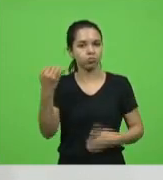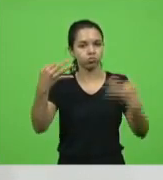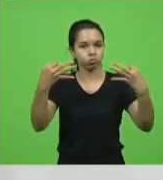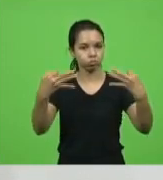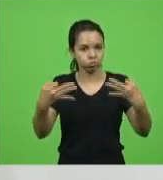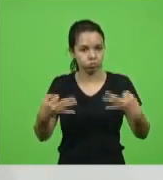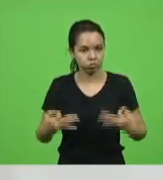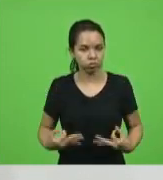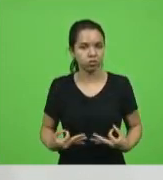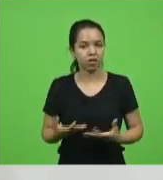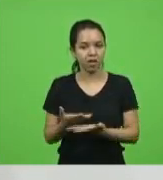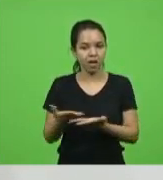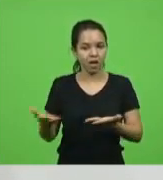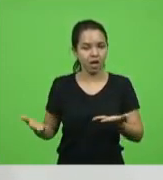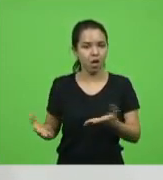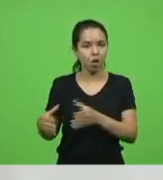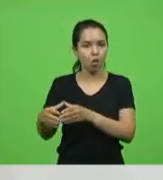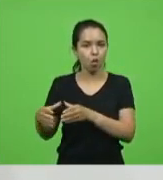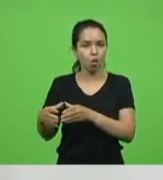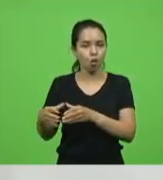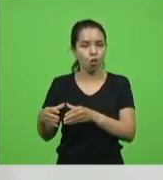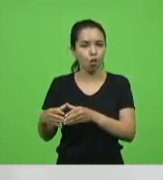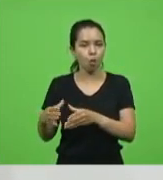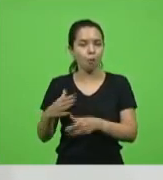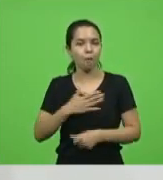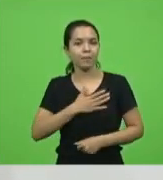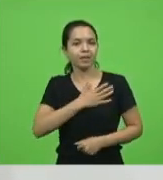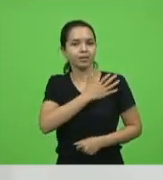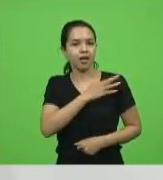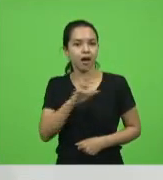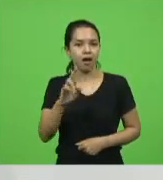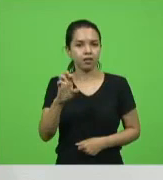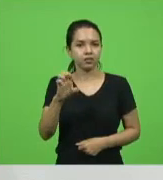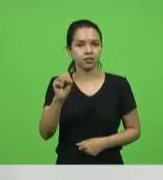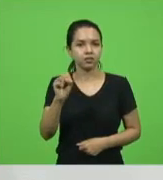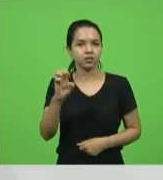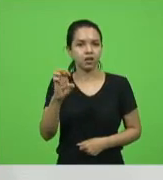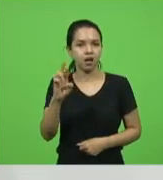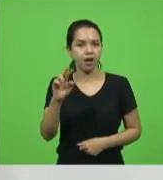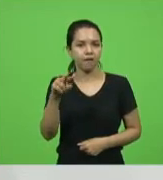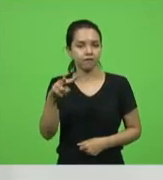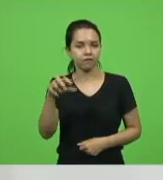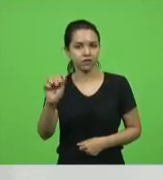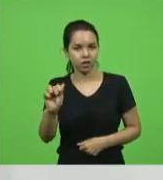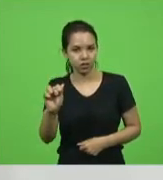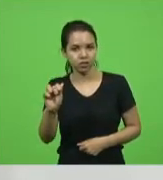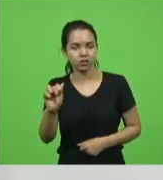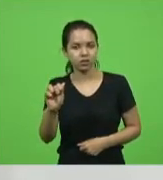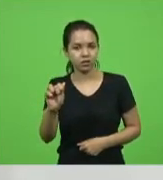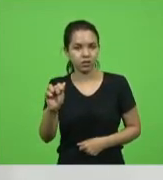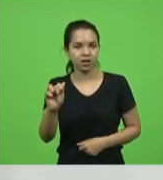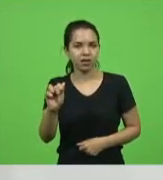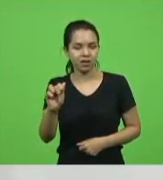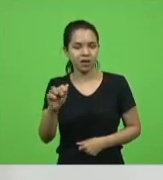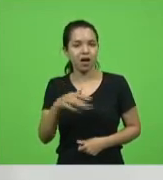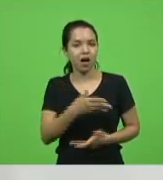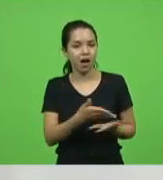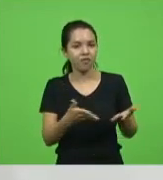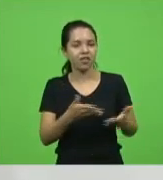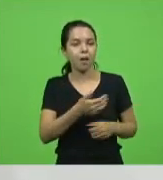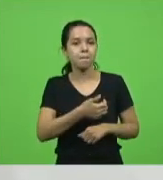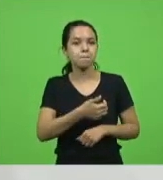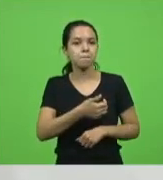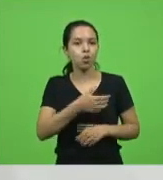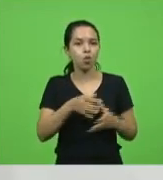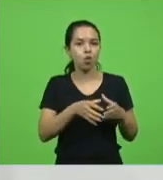aos nossos militares da reserva. Muitas vezes eu não cito os bombeiros, porque a gente vive isolado dentro do quartel da Polícia